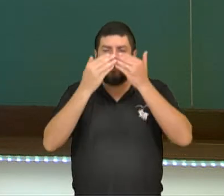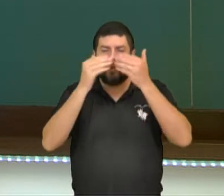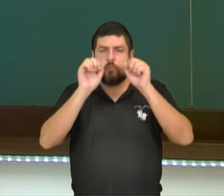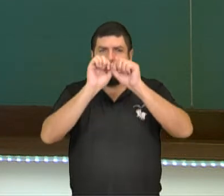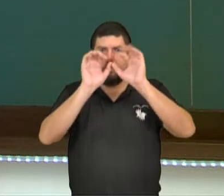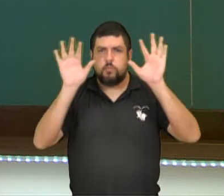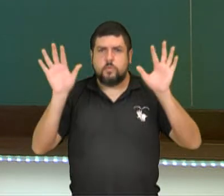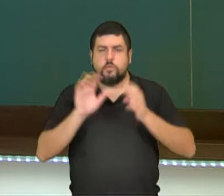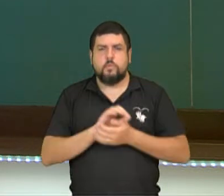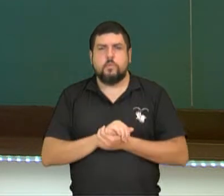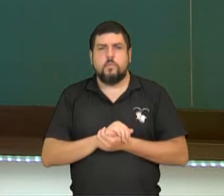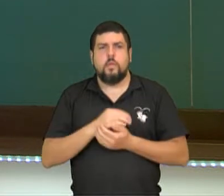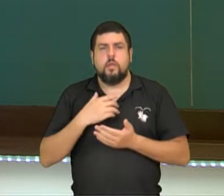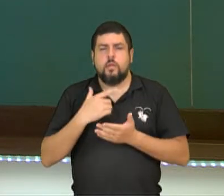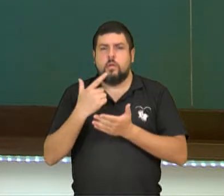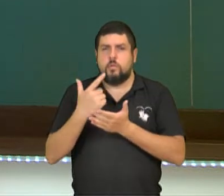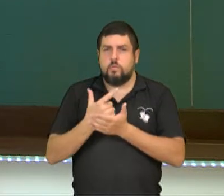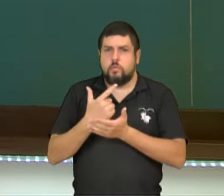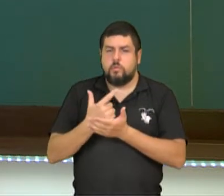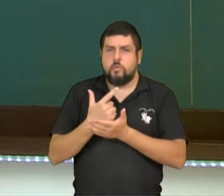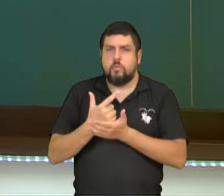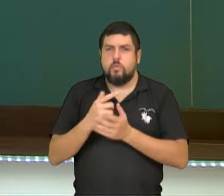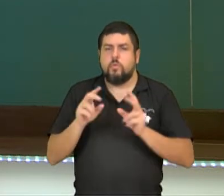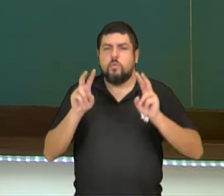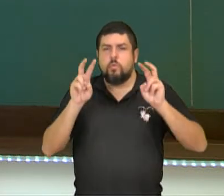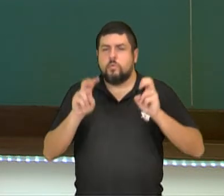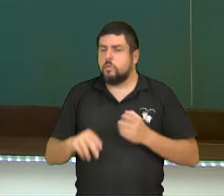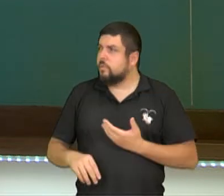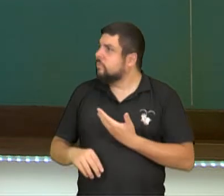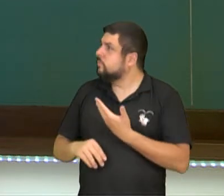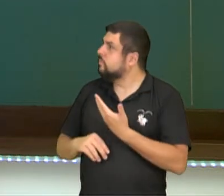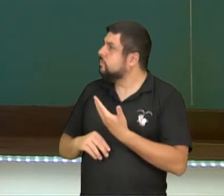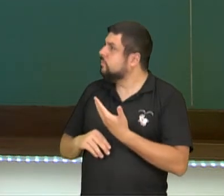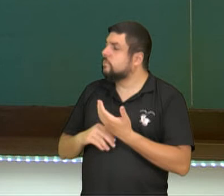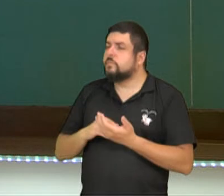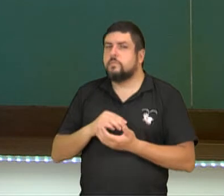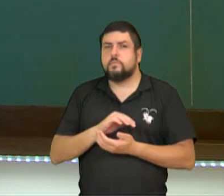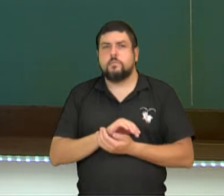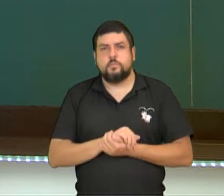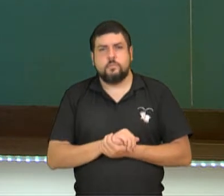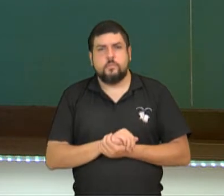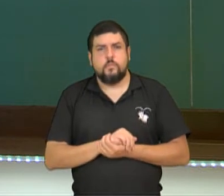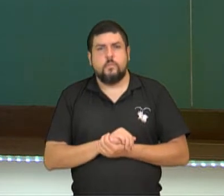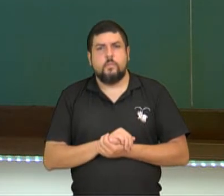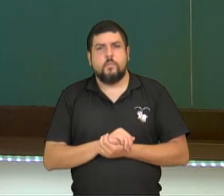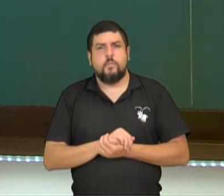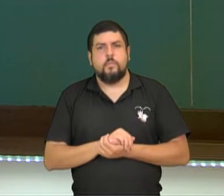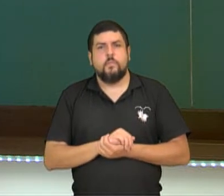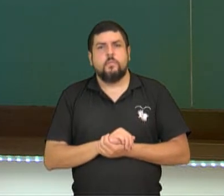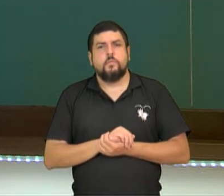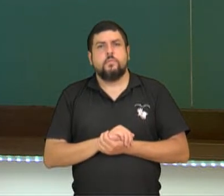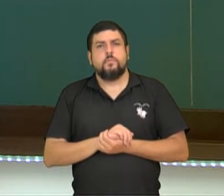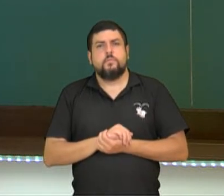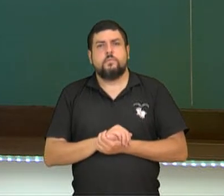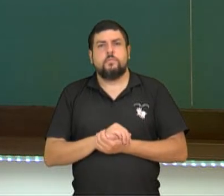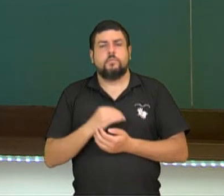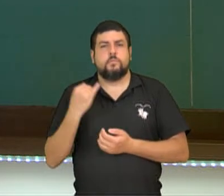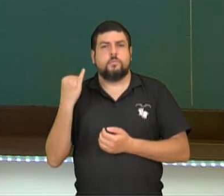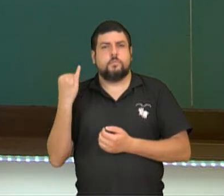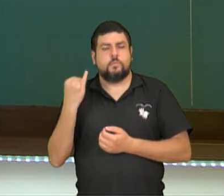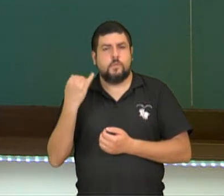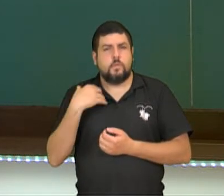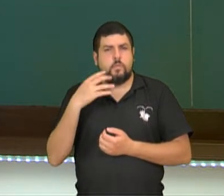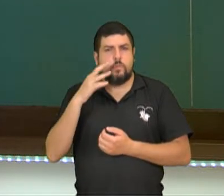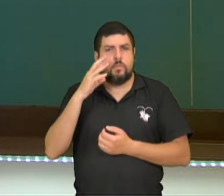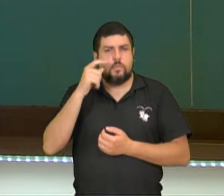pode encontrar no livro Antologia de Textos Filosóficos. E é muito interessante como pensar,